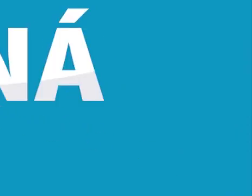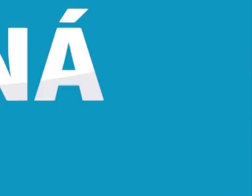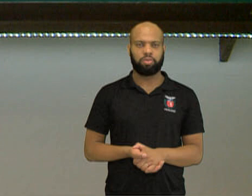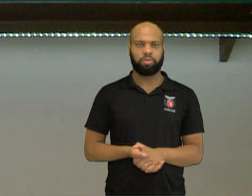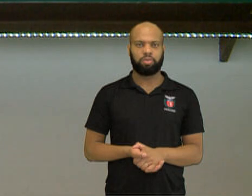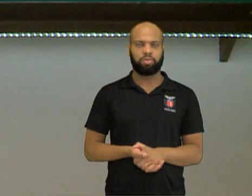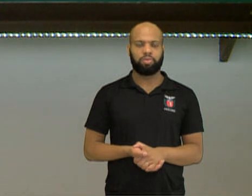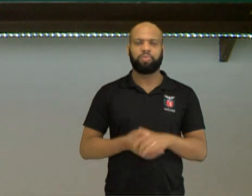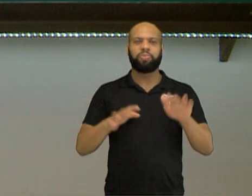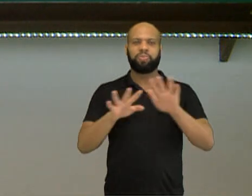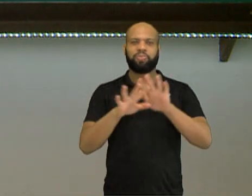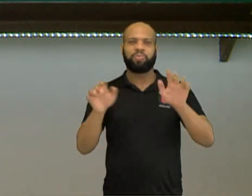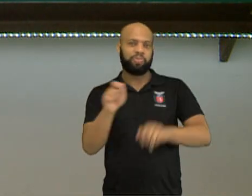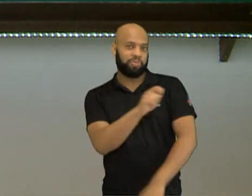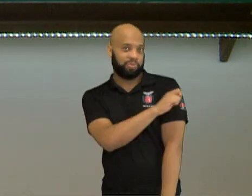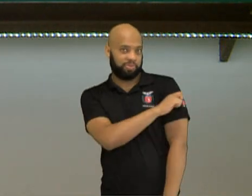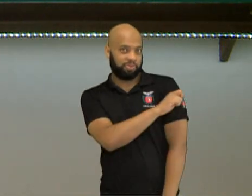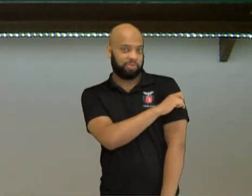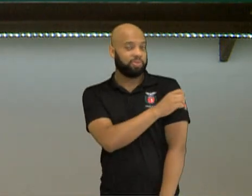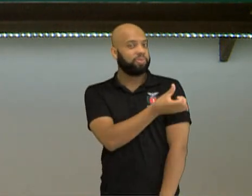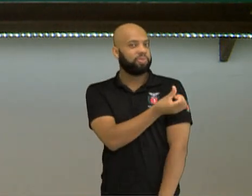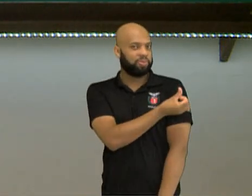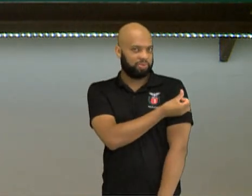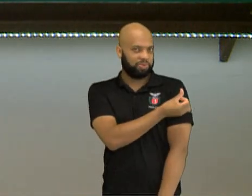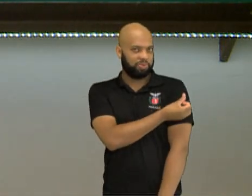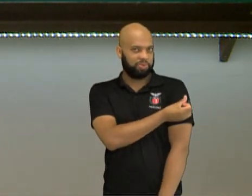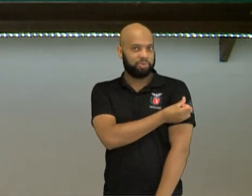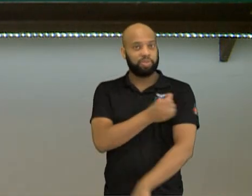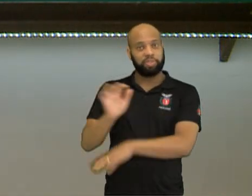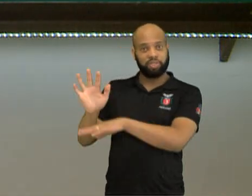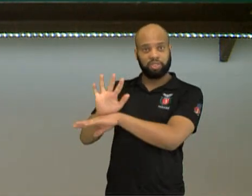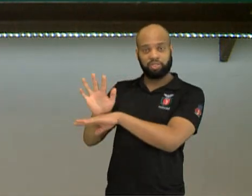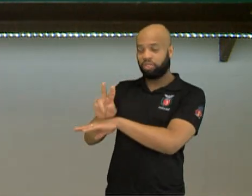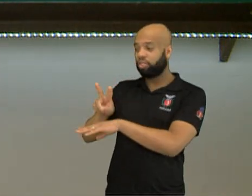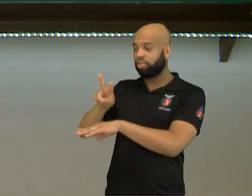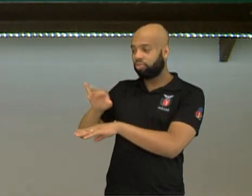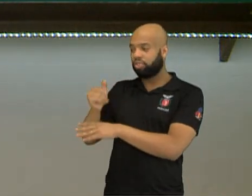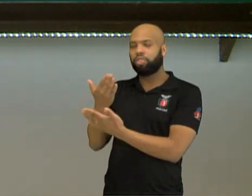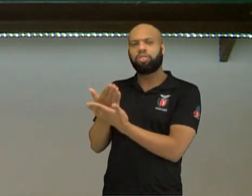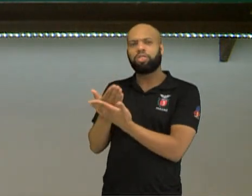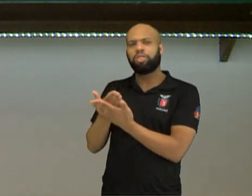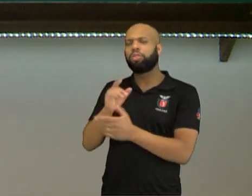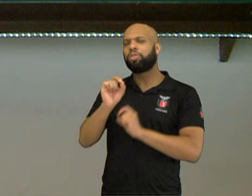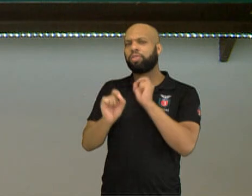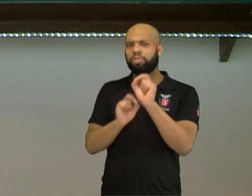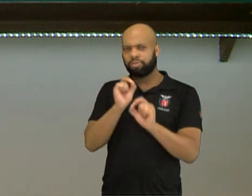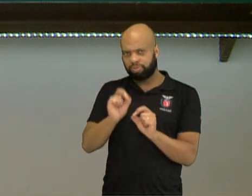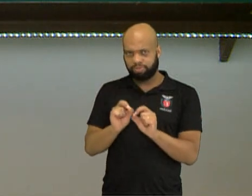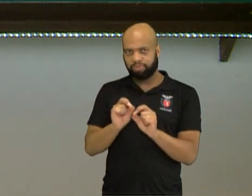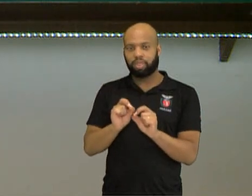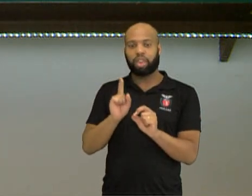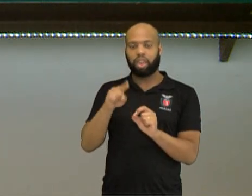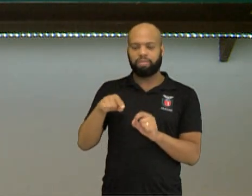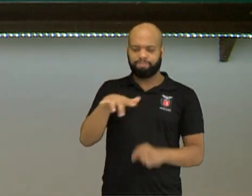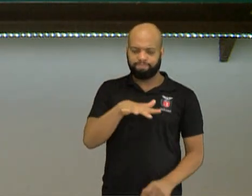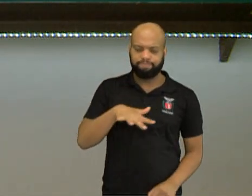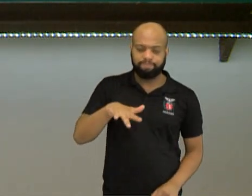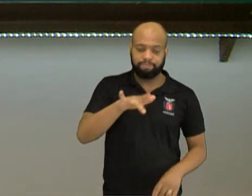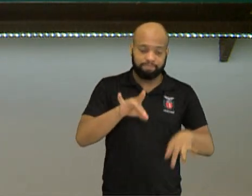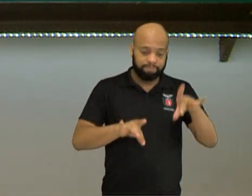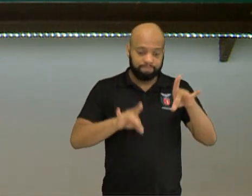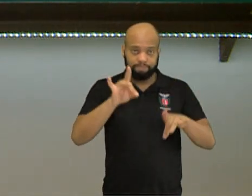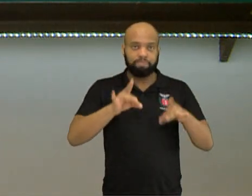Olá, estudante do sexto ano! Neste vídeo falaremos sobre os espaços